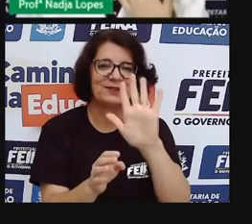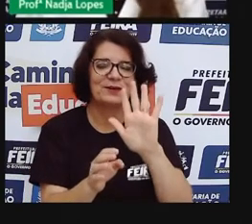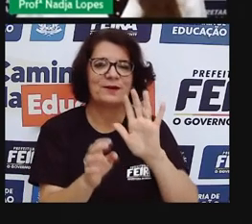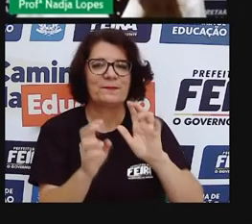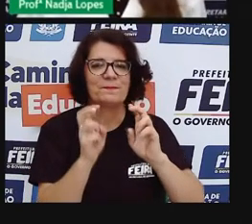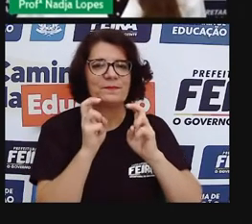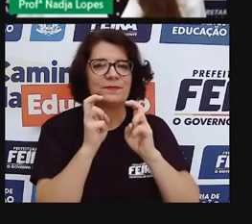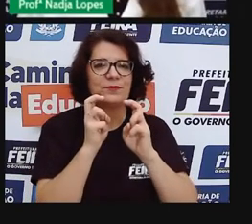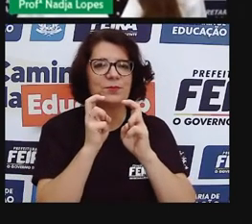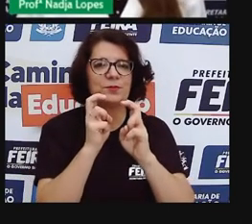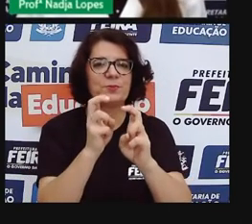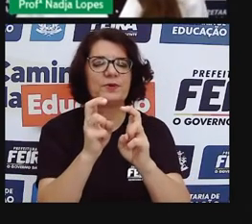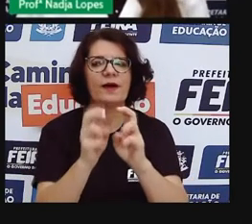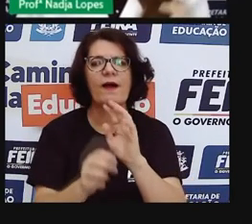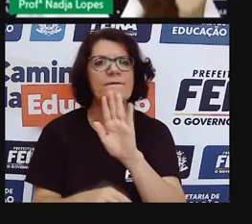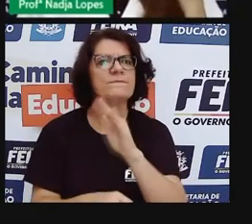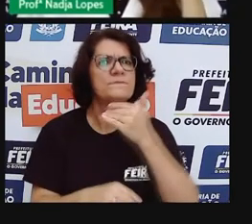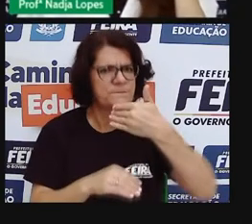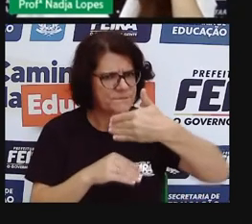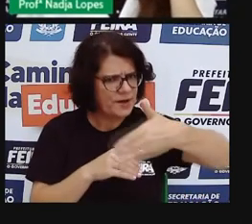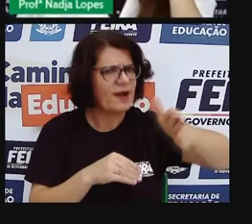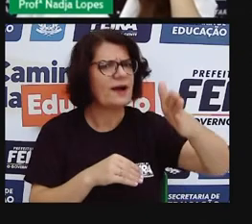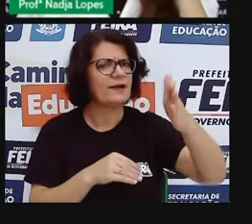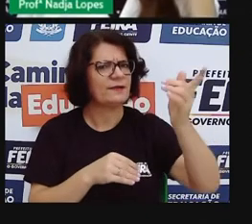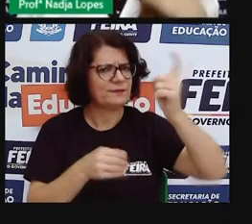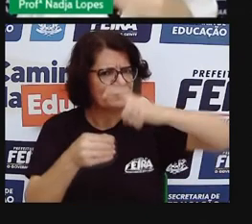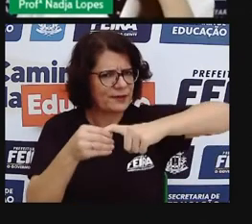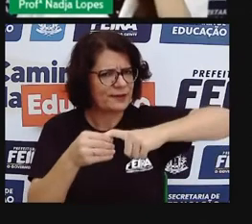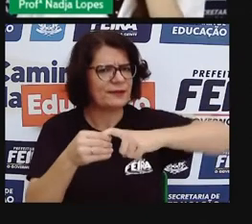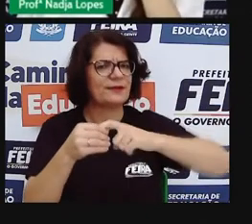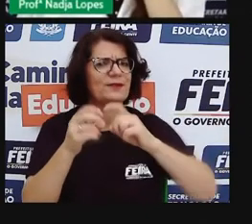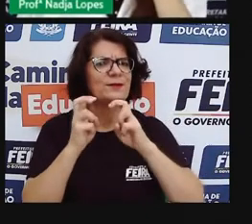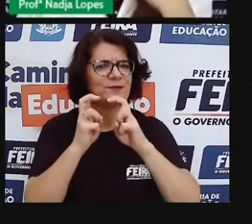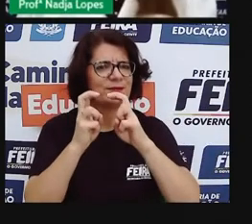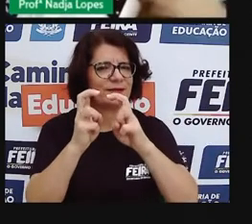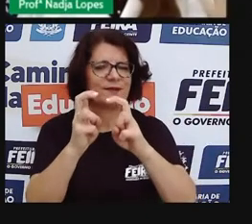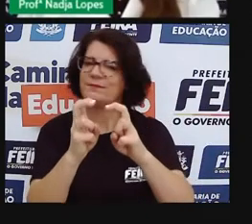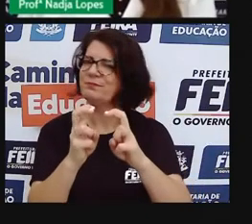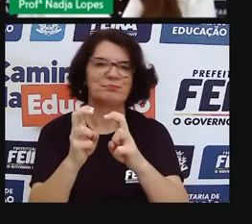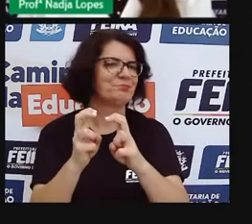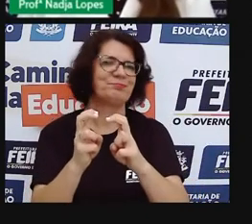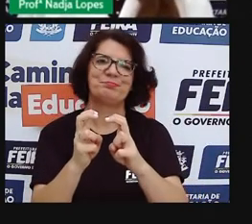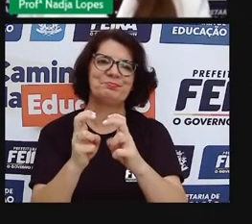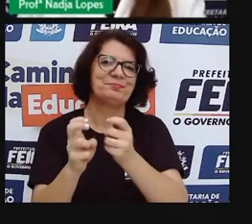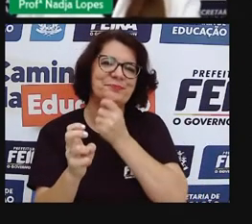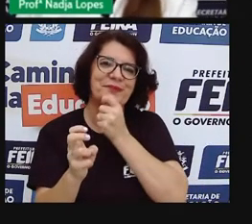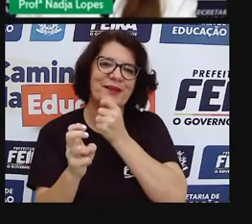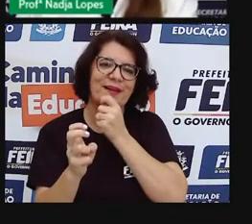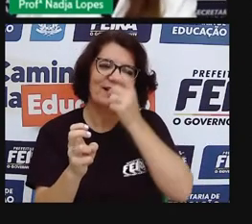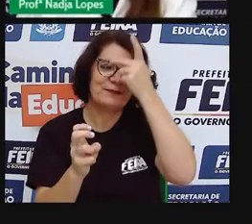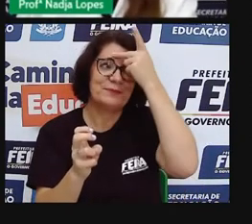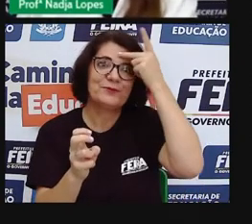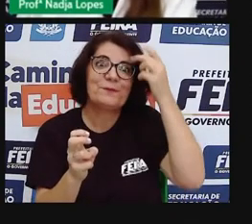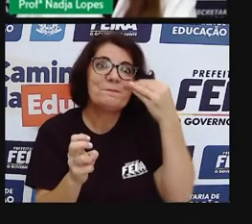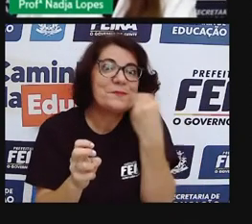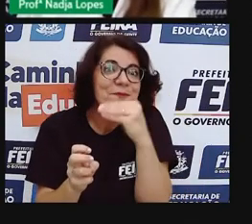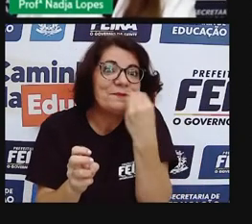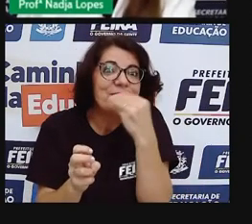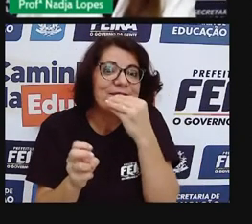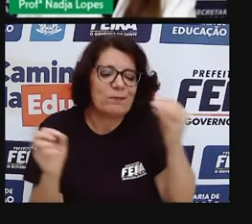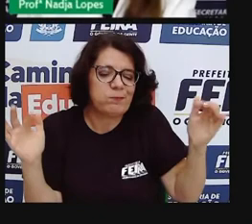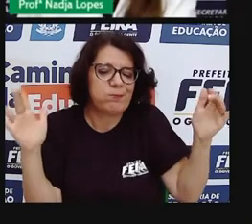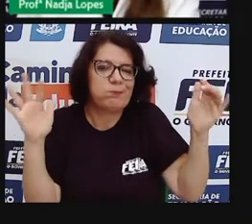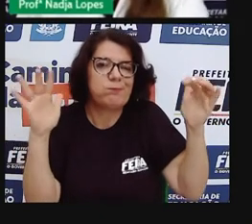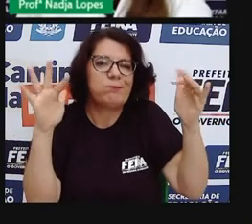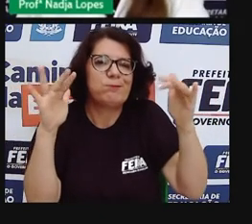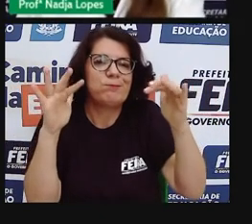como o Franklin coloca, colocou-se as linhas de trem, mas o trem não passou. Então, aquelas pessoas foram ocupando aquele